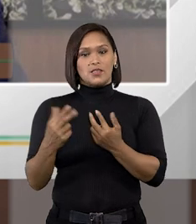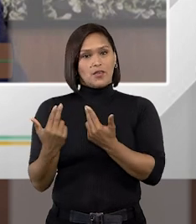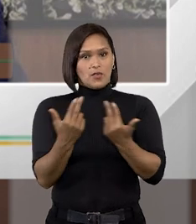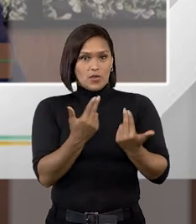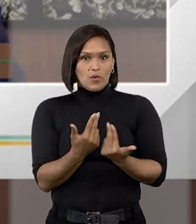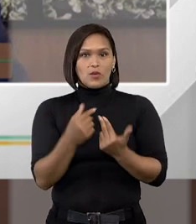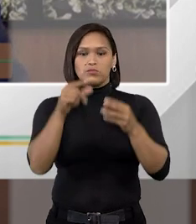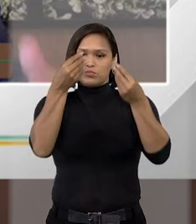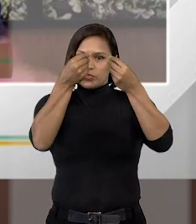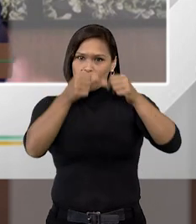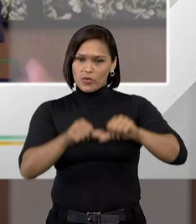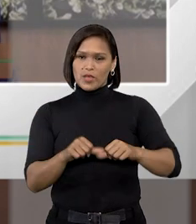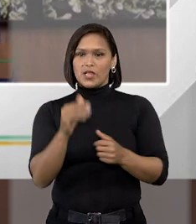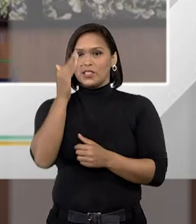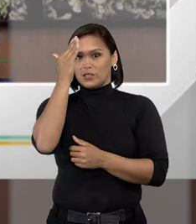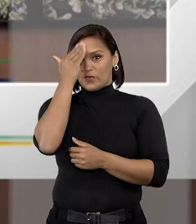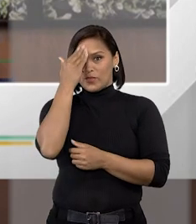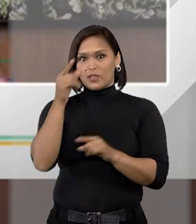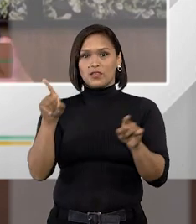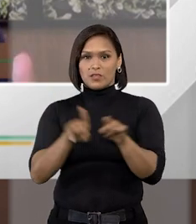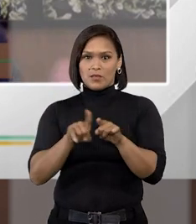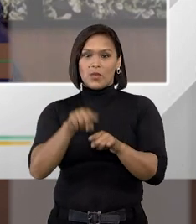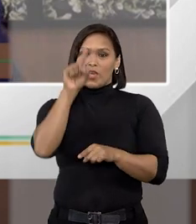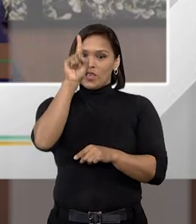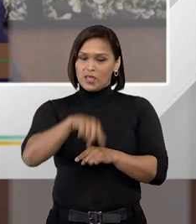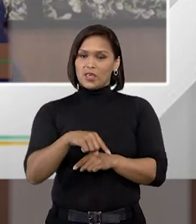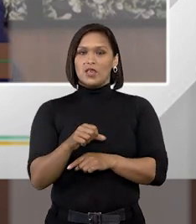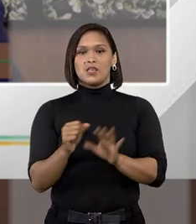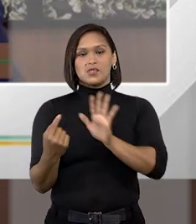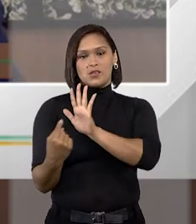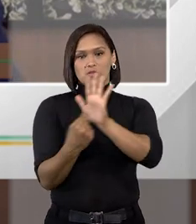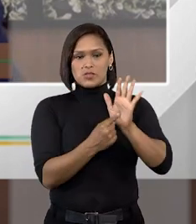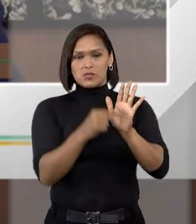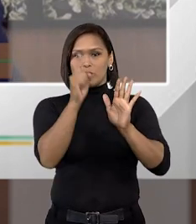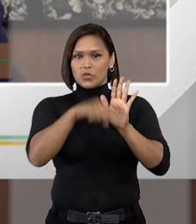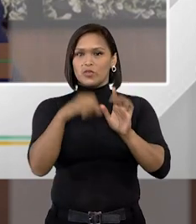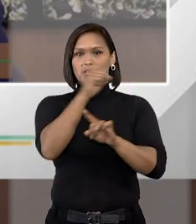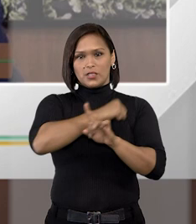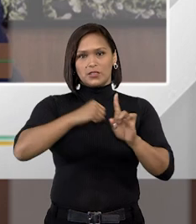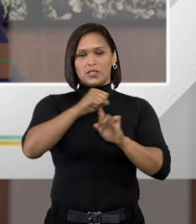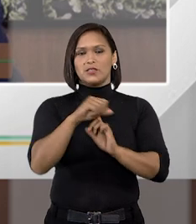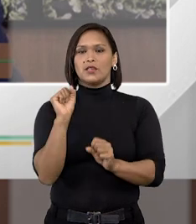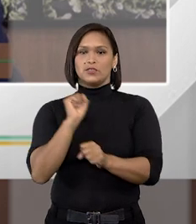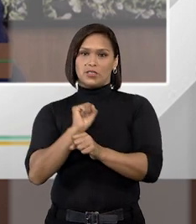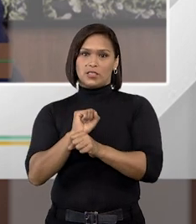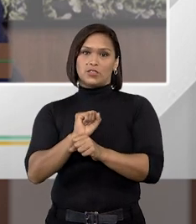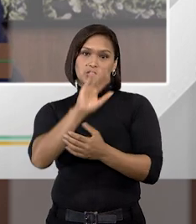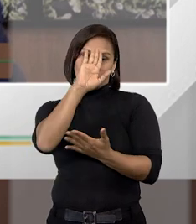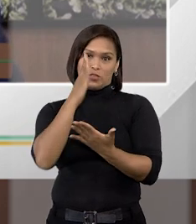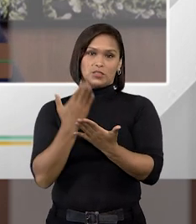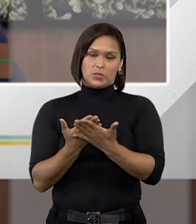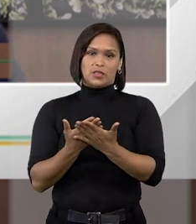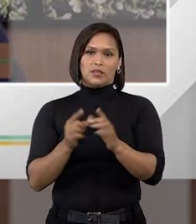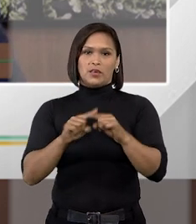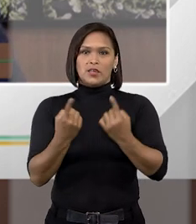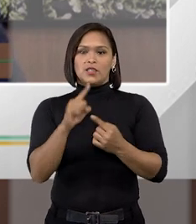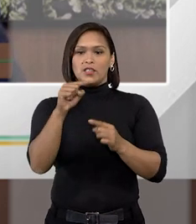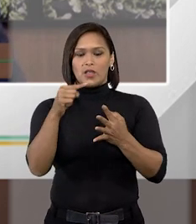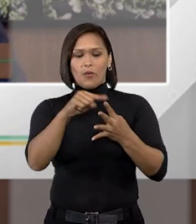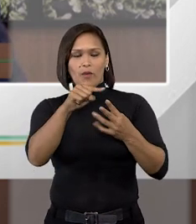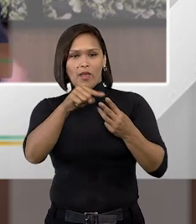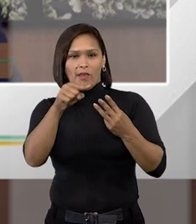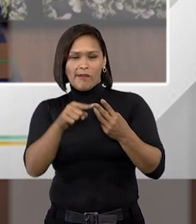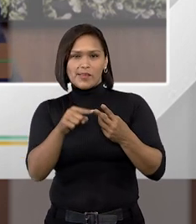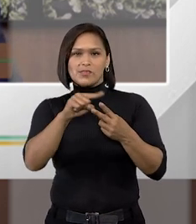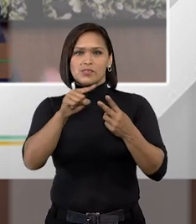maneira degradante eles vão entender que esse é o símbolo que a sociedade espera deles então esses para mim